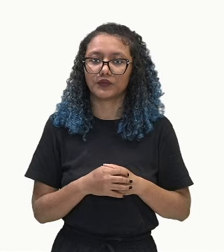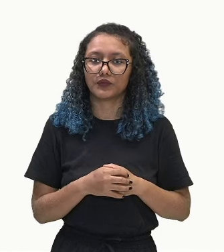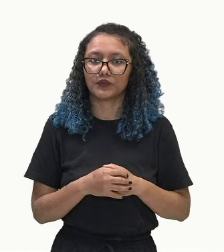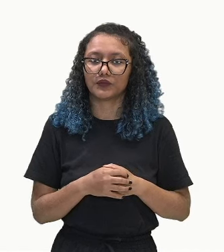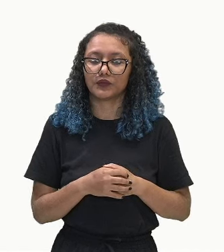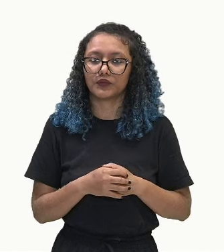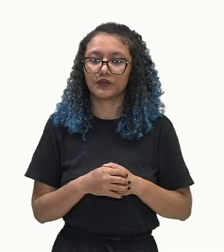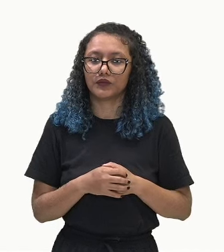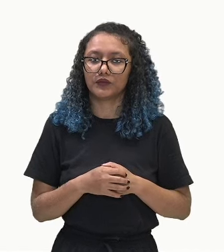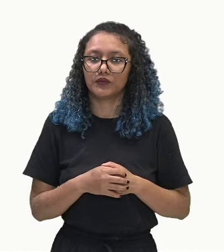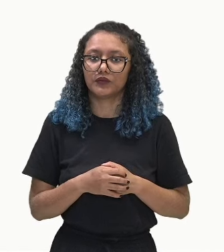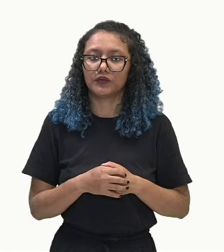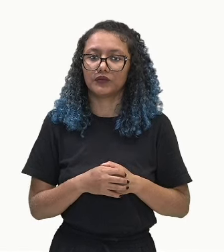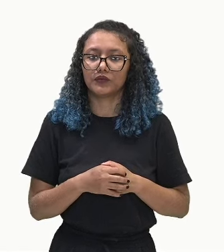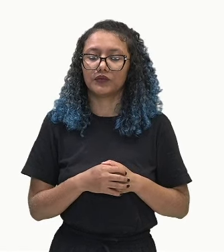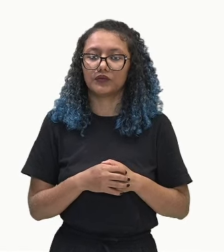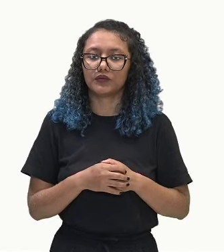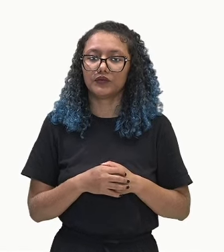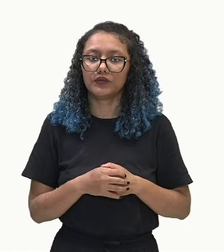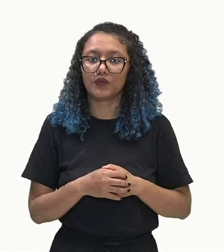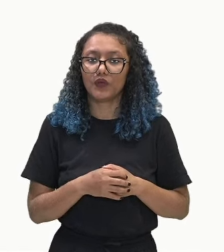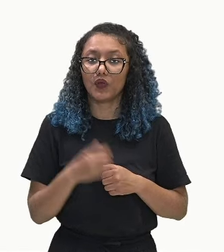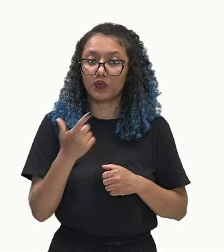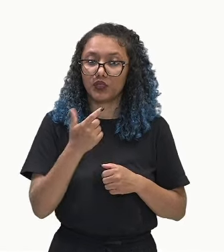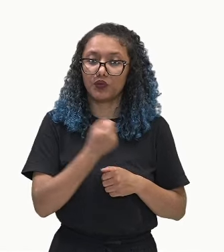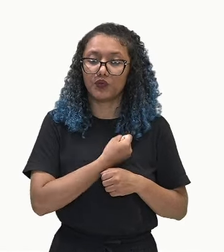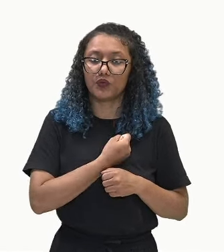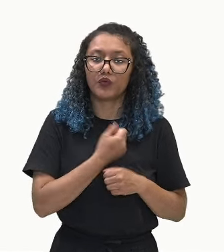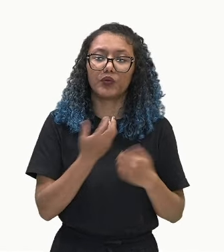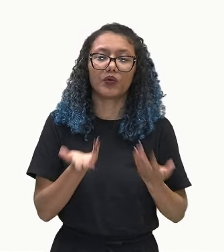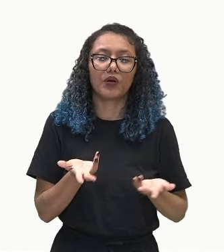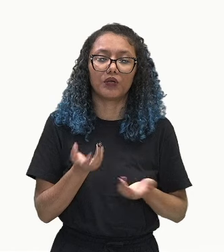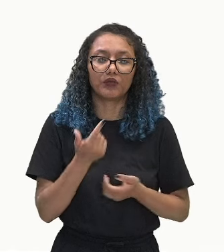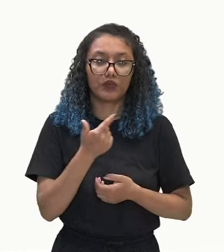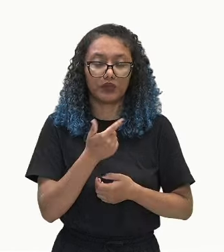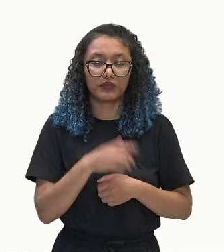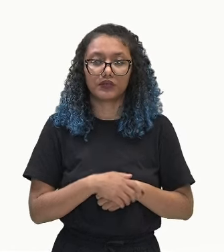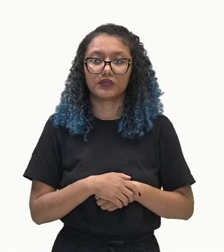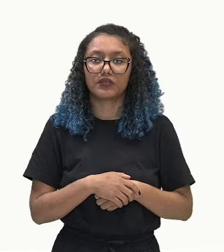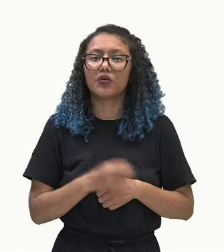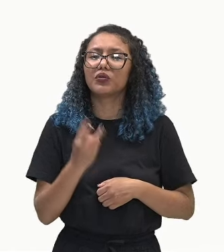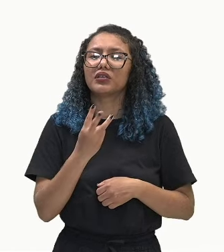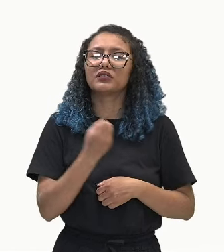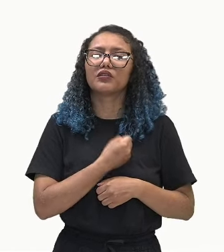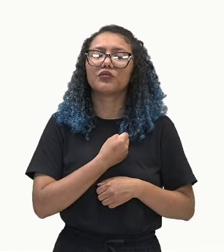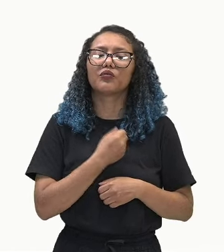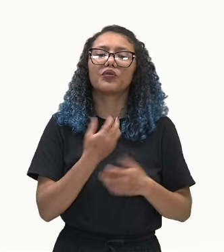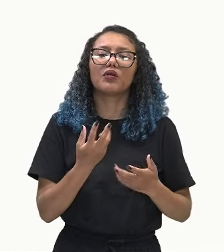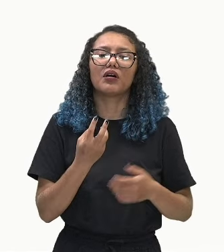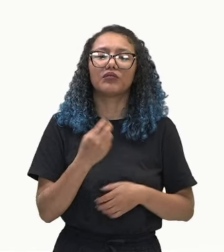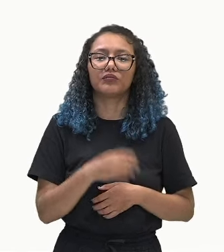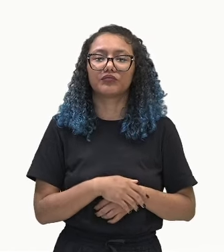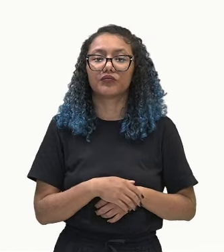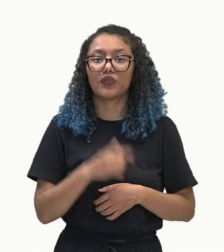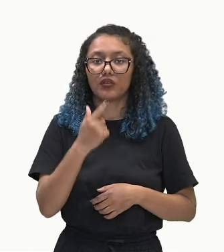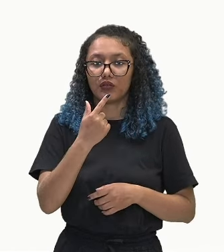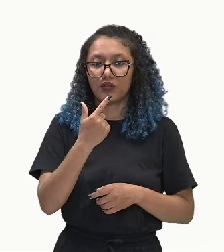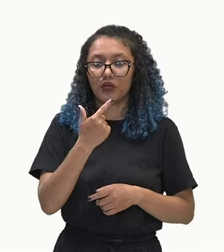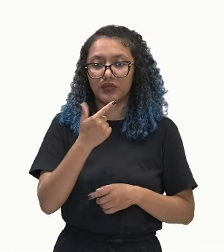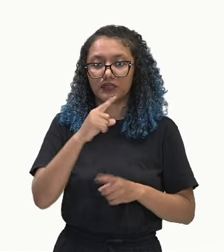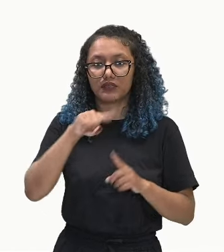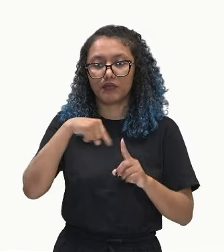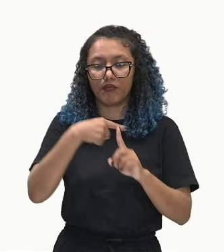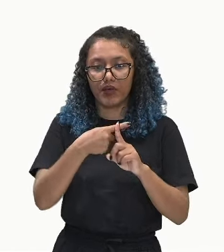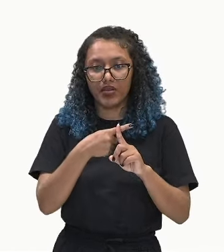termo do meio é 2. O terceiro termo é 2 mais a razão, que é 1.